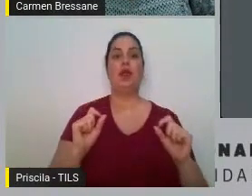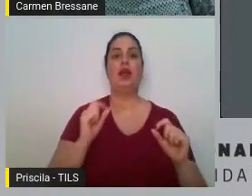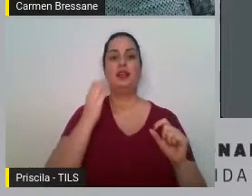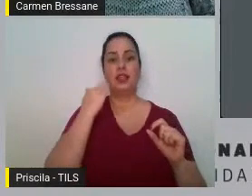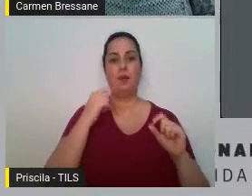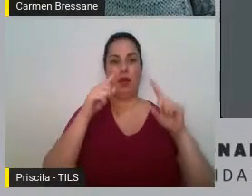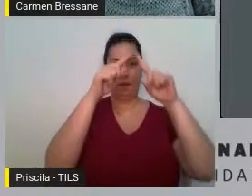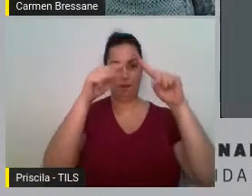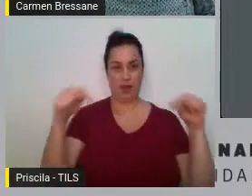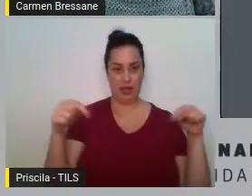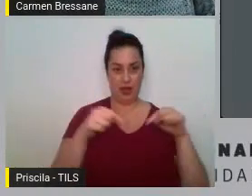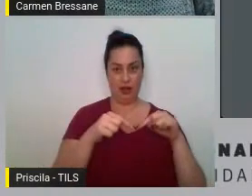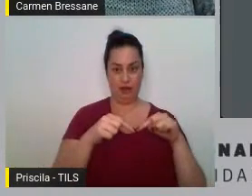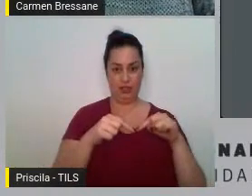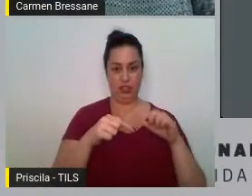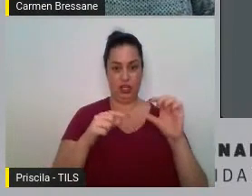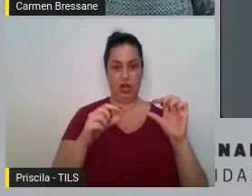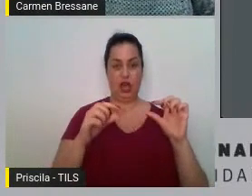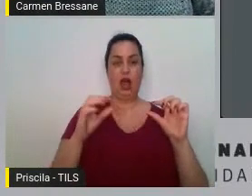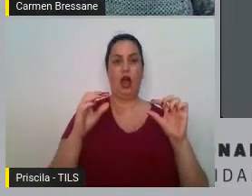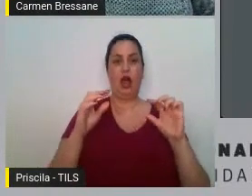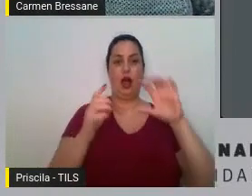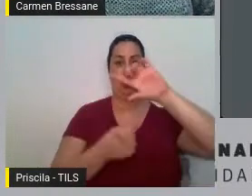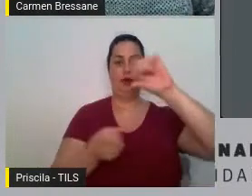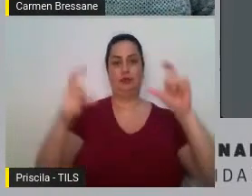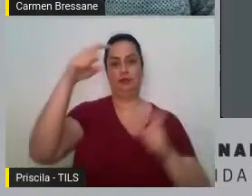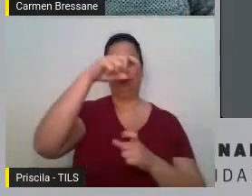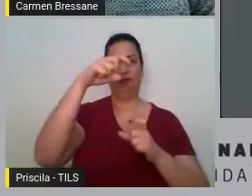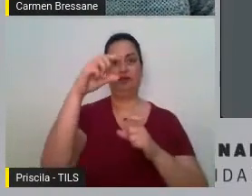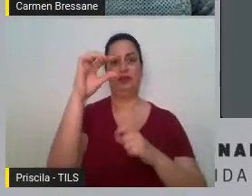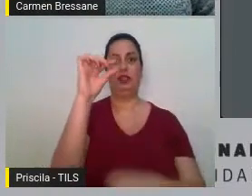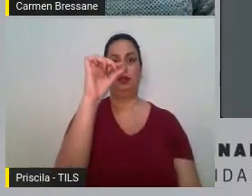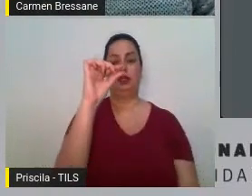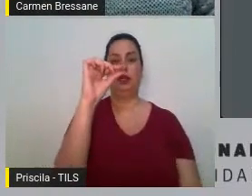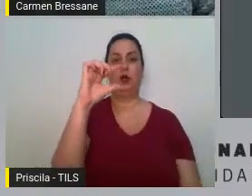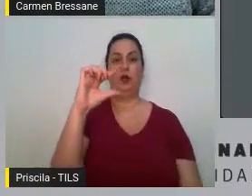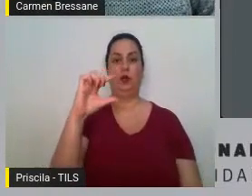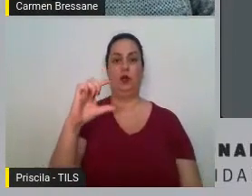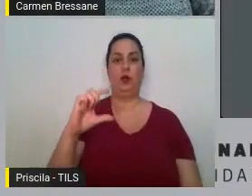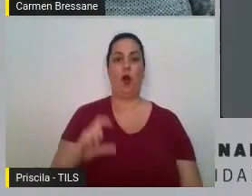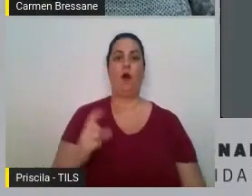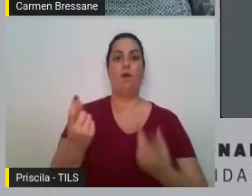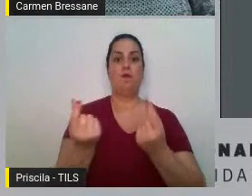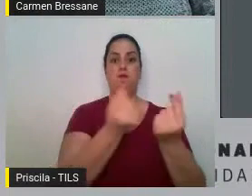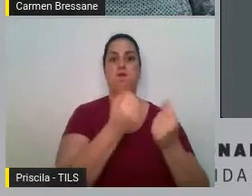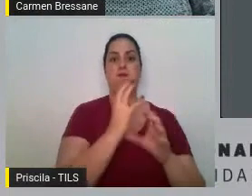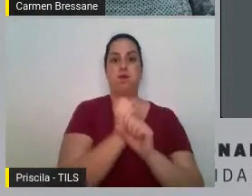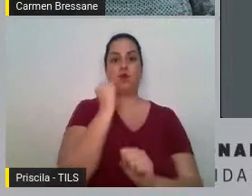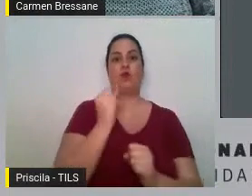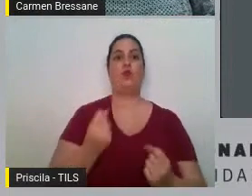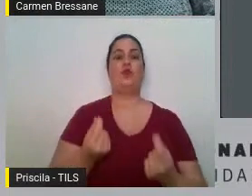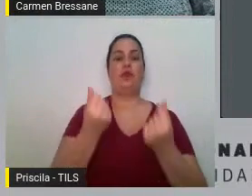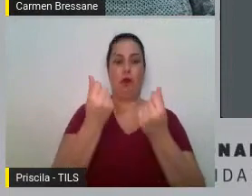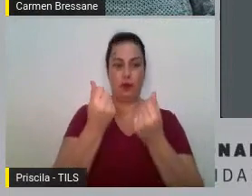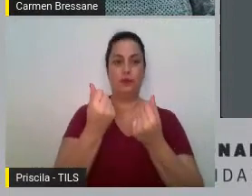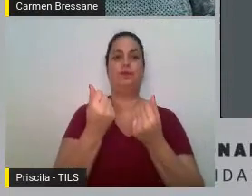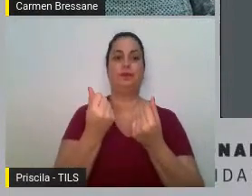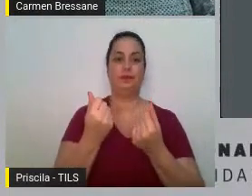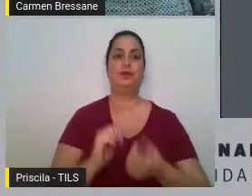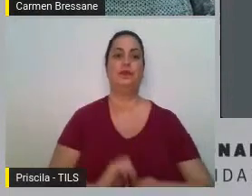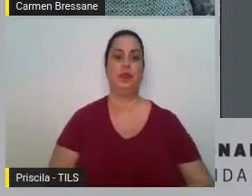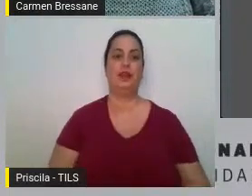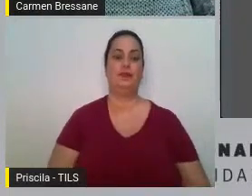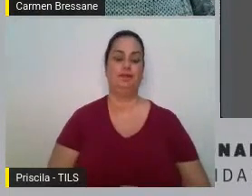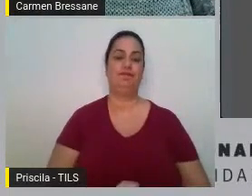que é uma antecipação de receita extremamente onerosa ilegal comprometendo as gerações